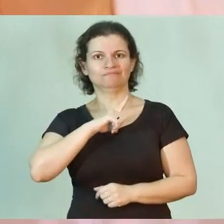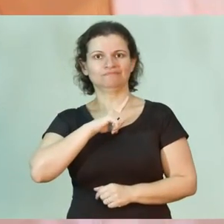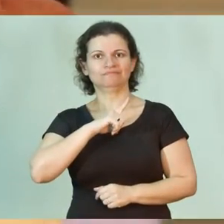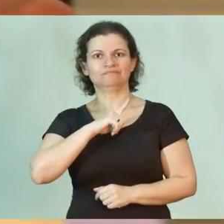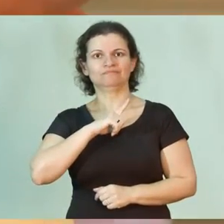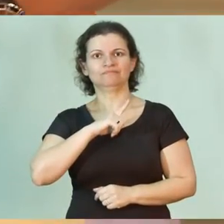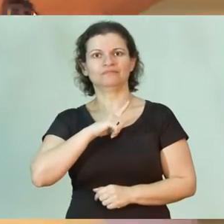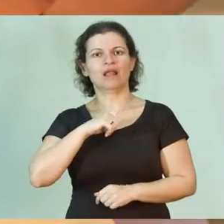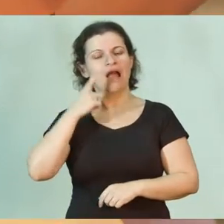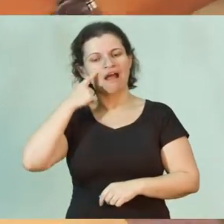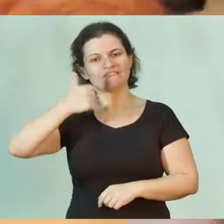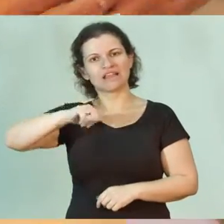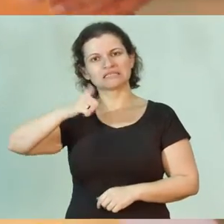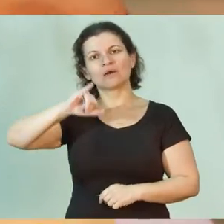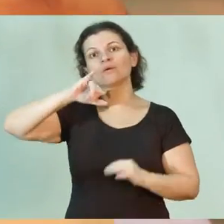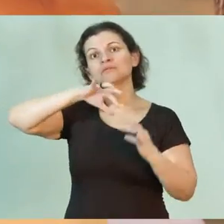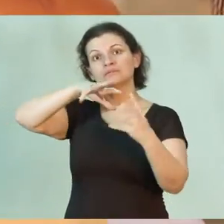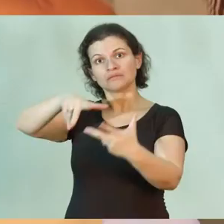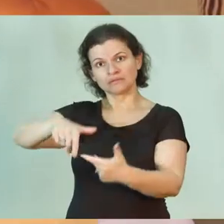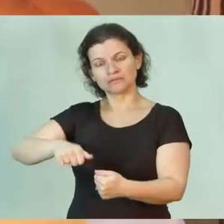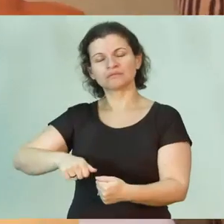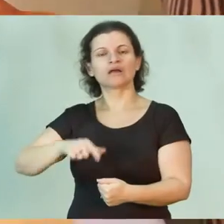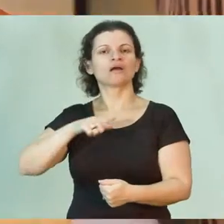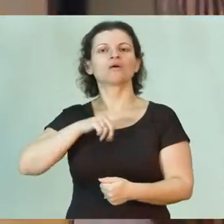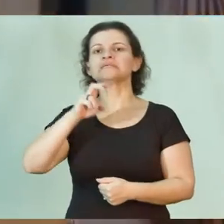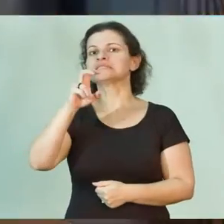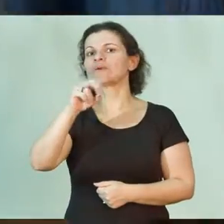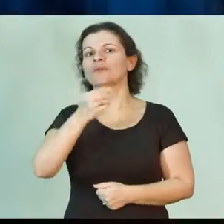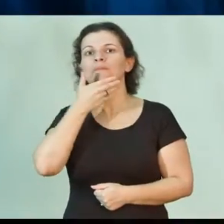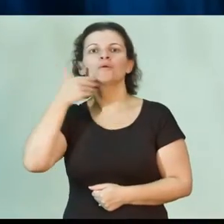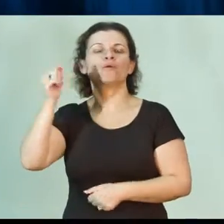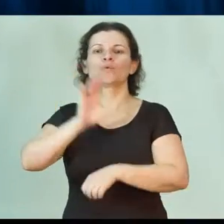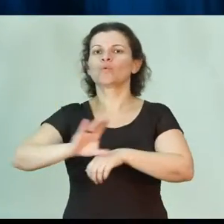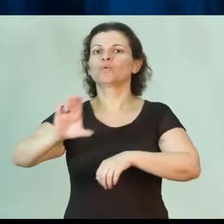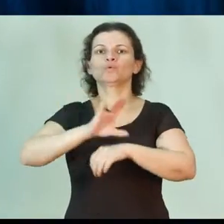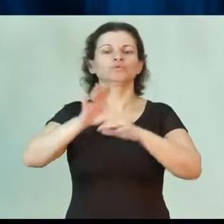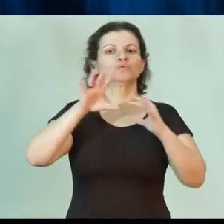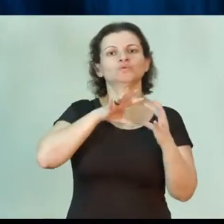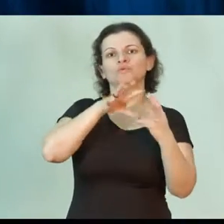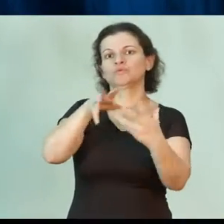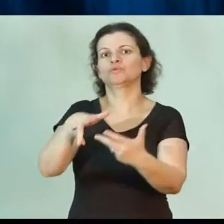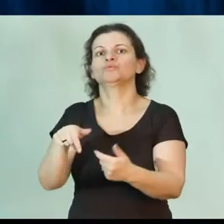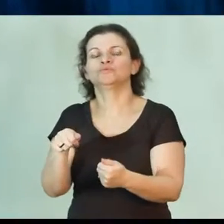Na avaliação internacional, está entre os 50 melhores cursos do mundo.